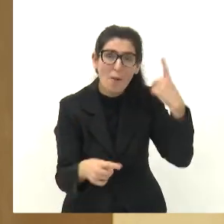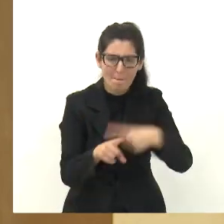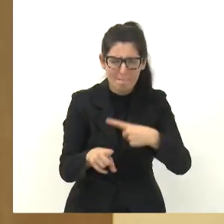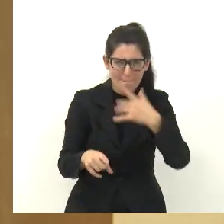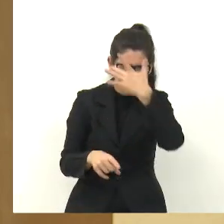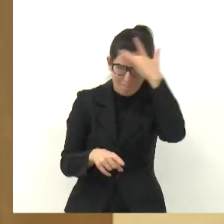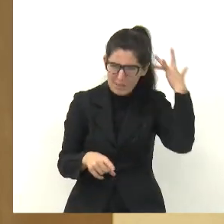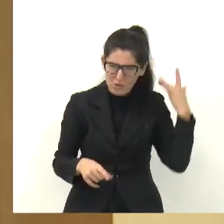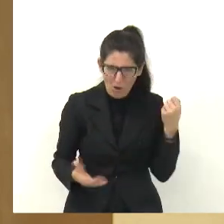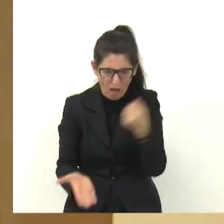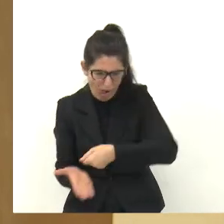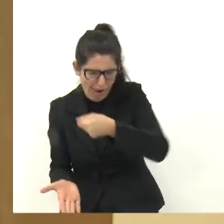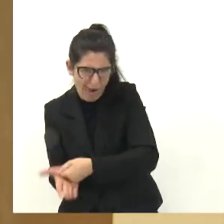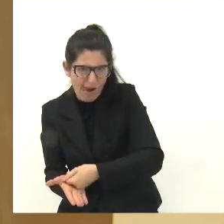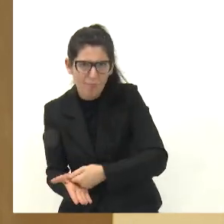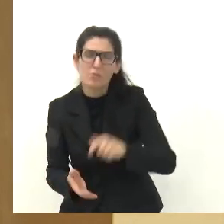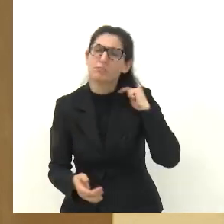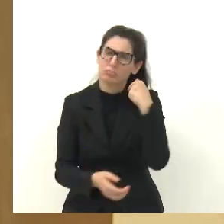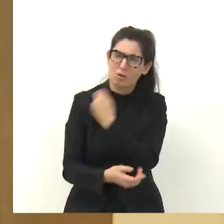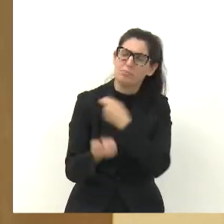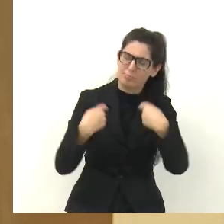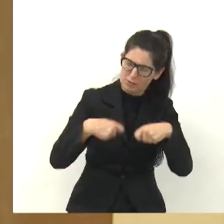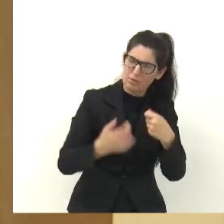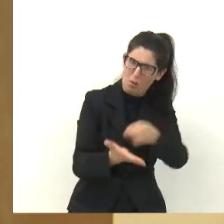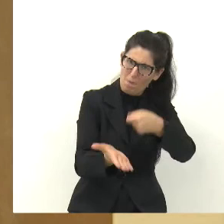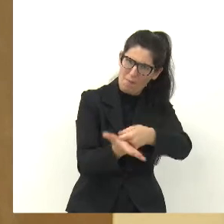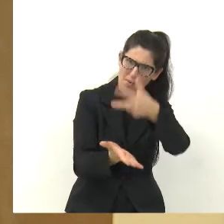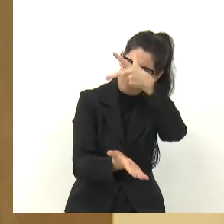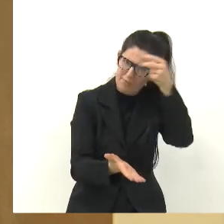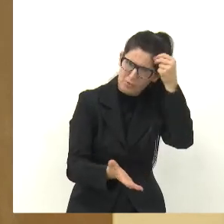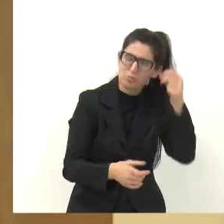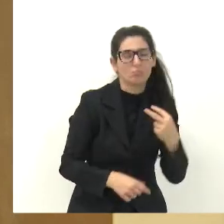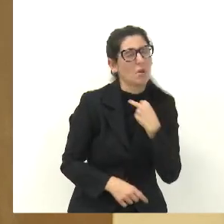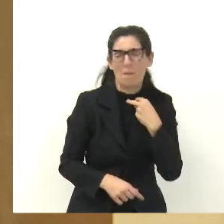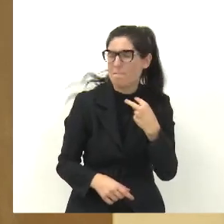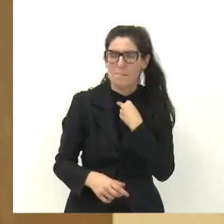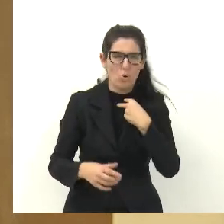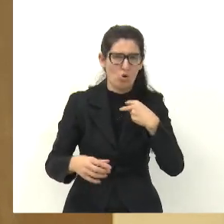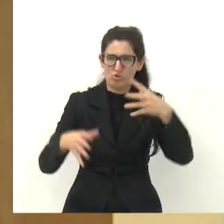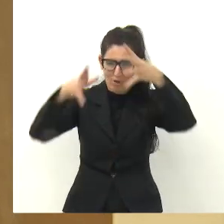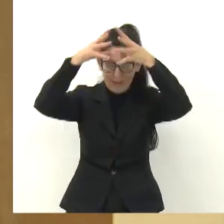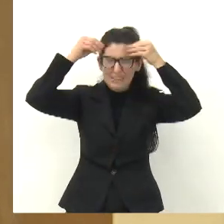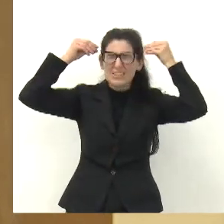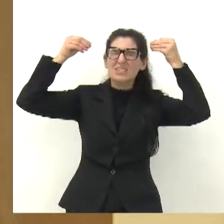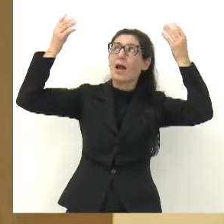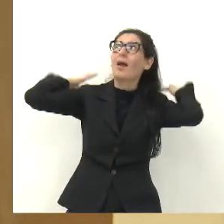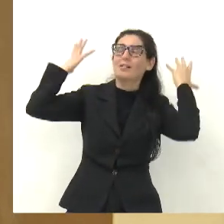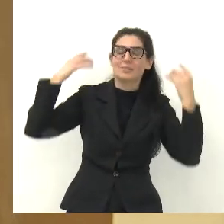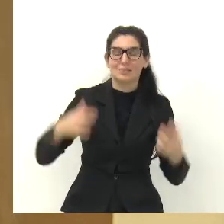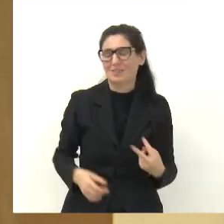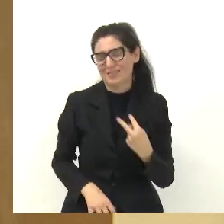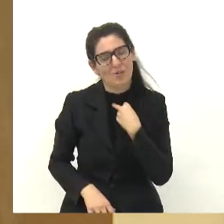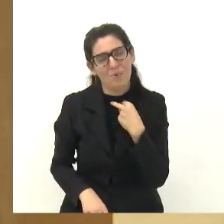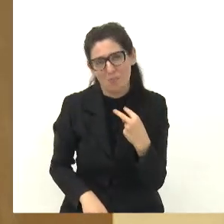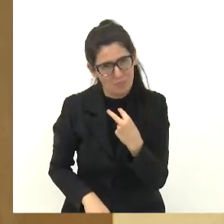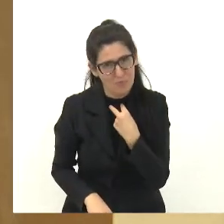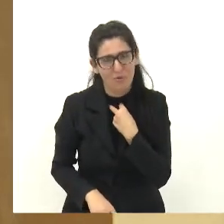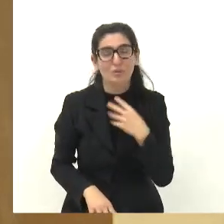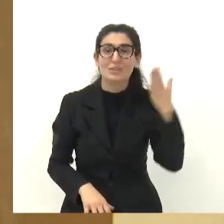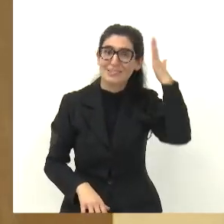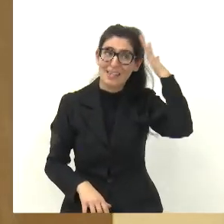cobrar vocês, que senão cai no esquecimento e a coisa não acontece. Mas eu quero aqui, em nome dos moradores, eu tenho certeza que